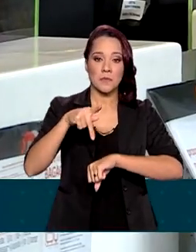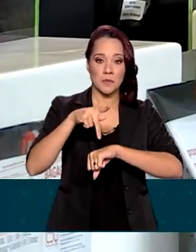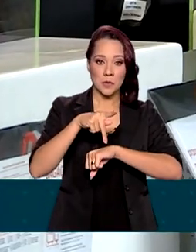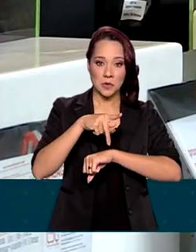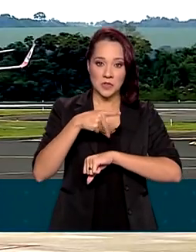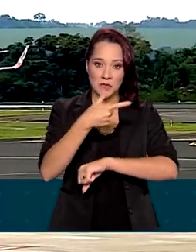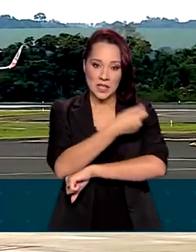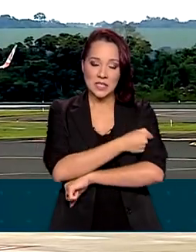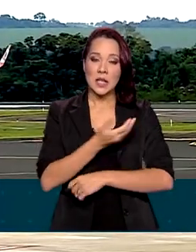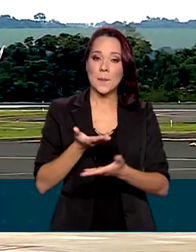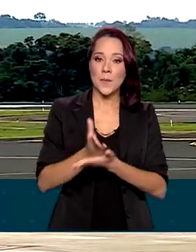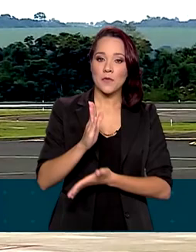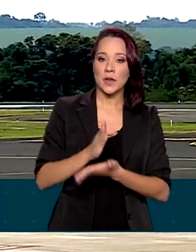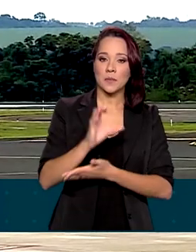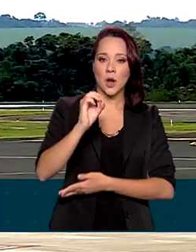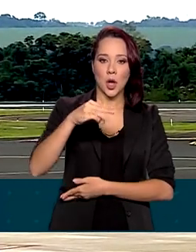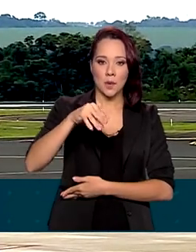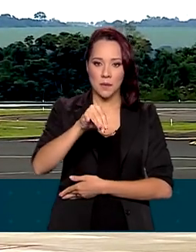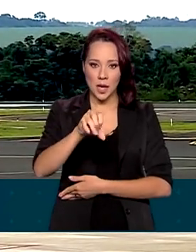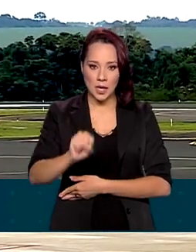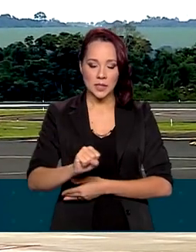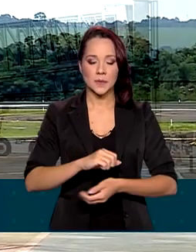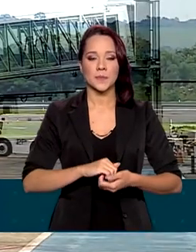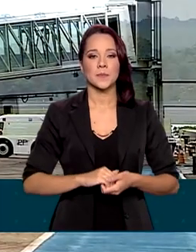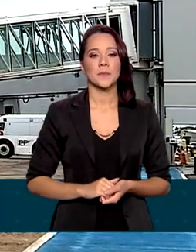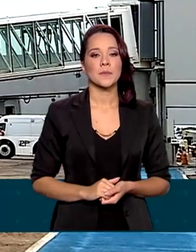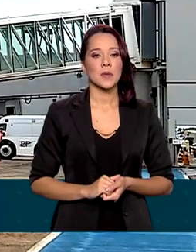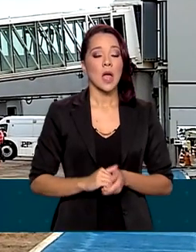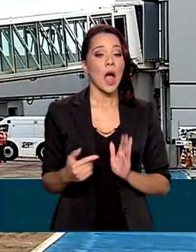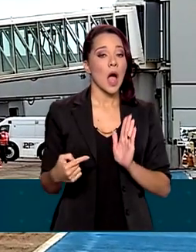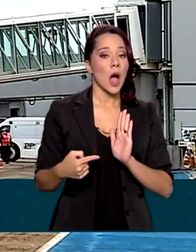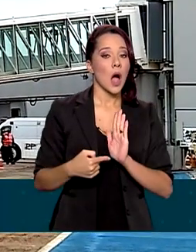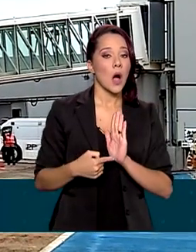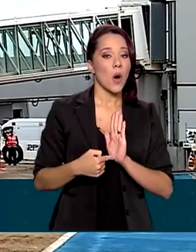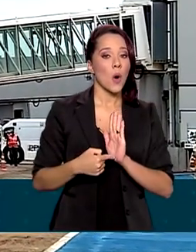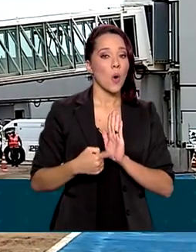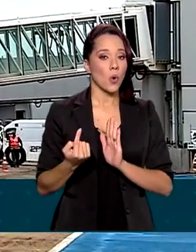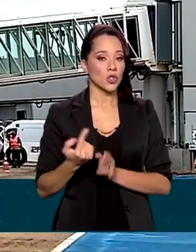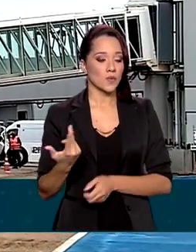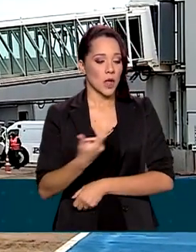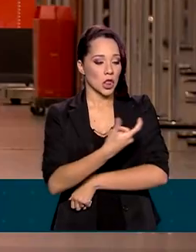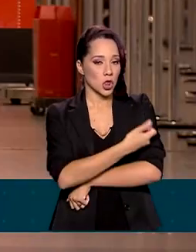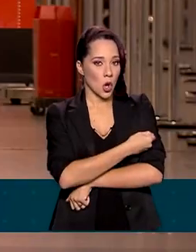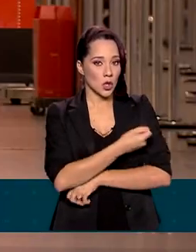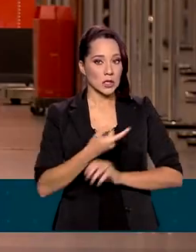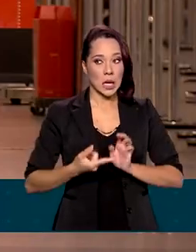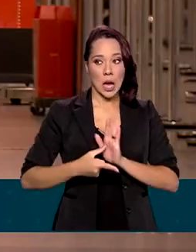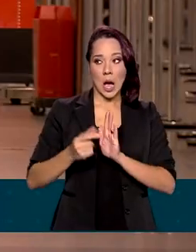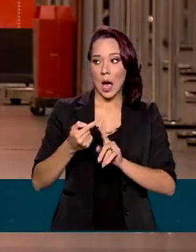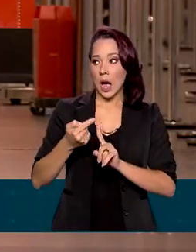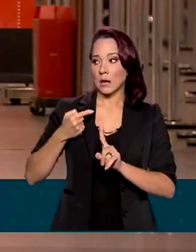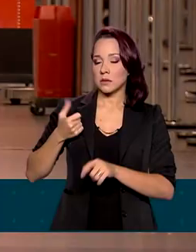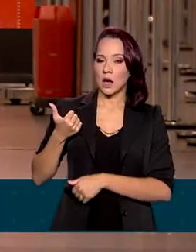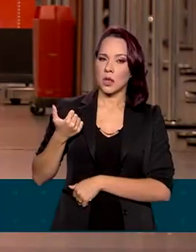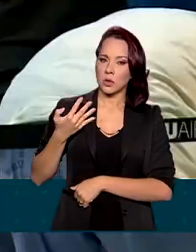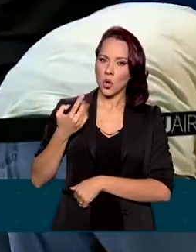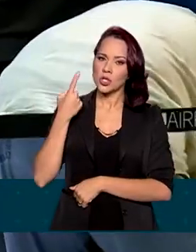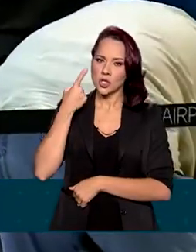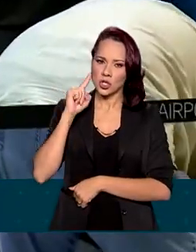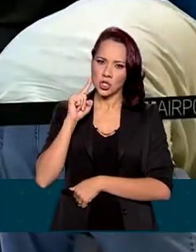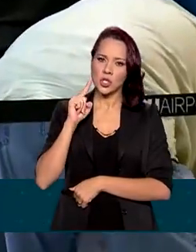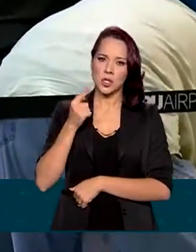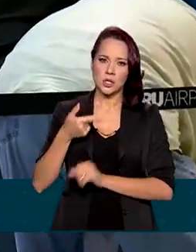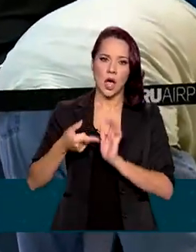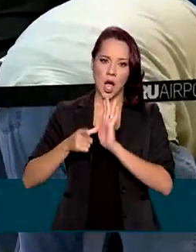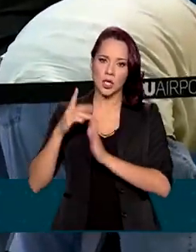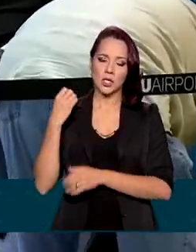pela OMS, Organização Mundial de Saúde. A última dose da vacina tem de ser sido aplicada pelo menos 14 dias antes